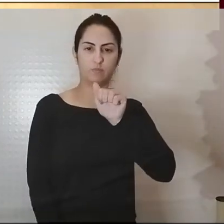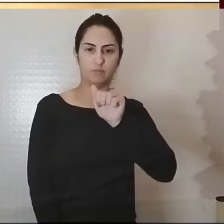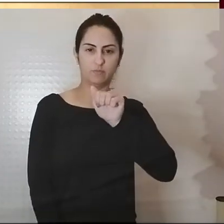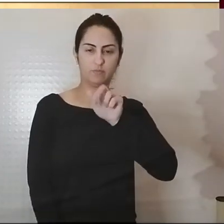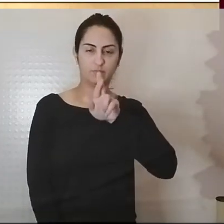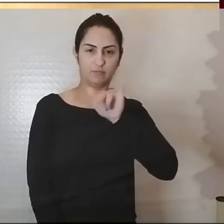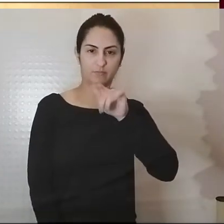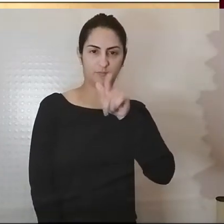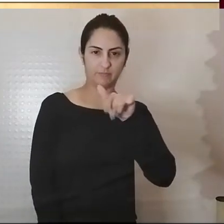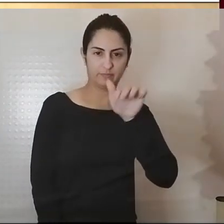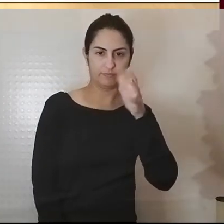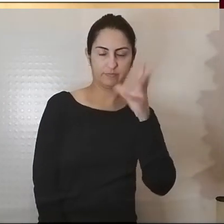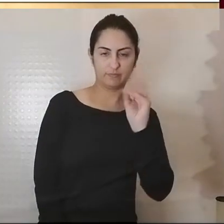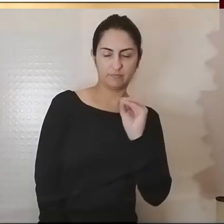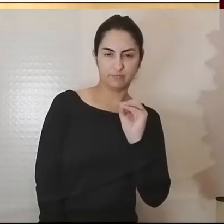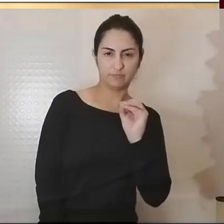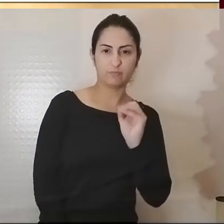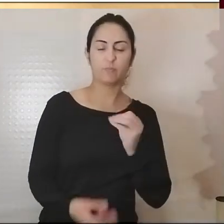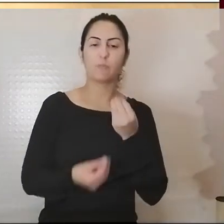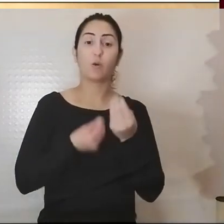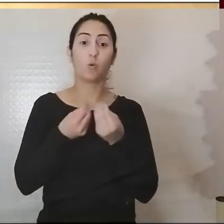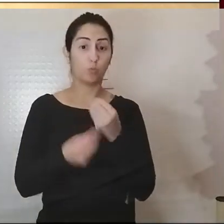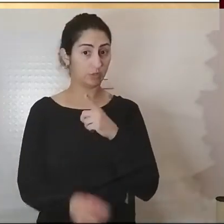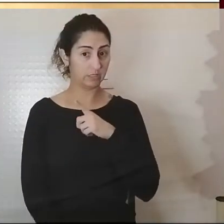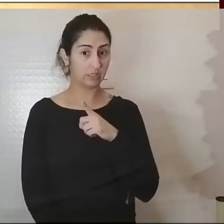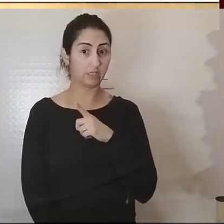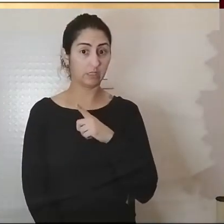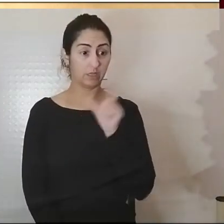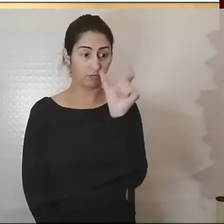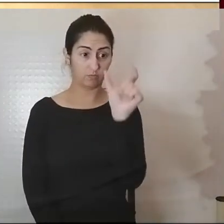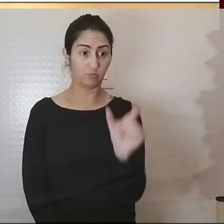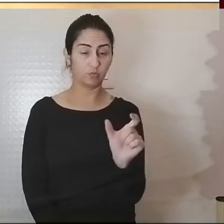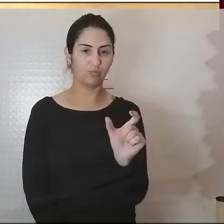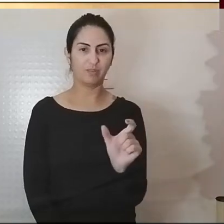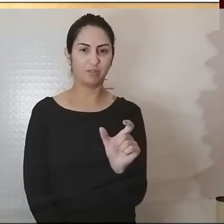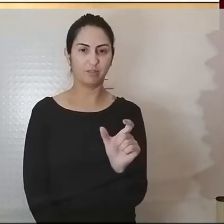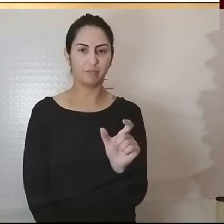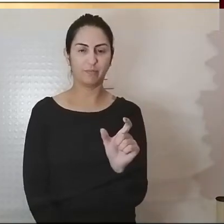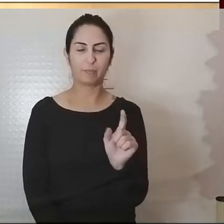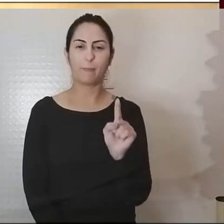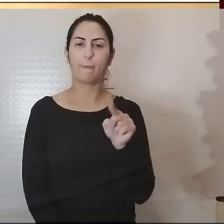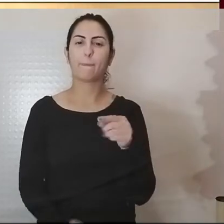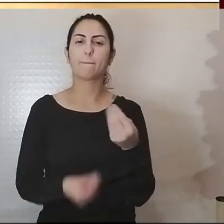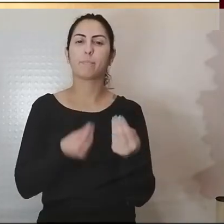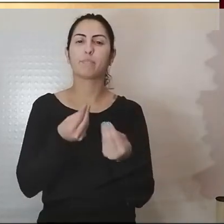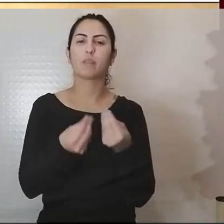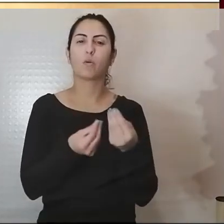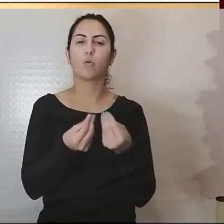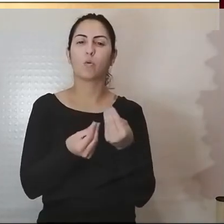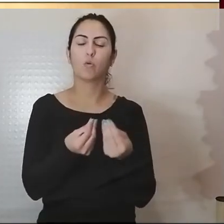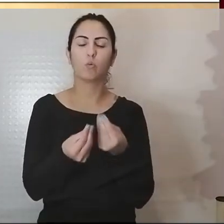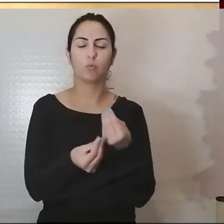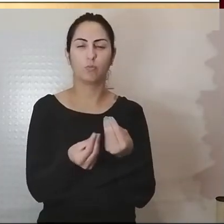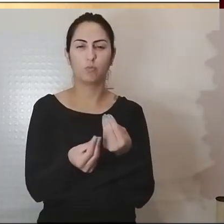há um sujeito um sujeito portanto a dimensão este mundo subjetivo este